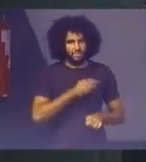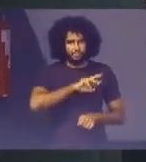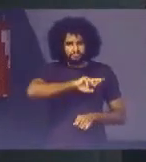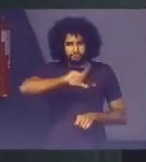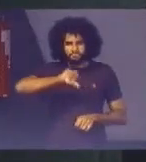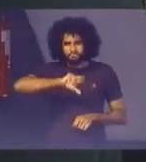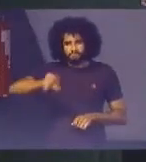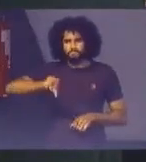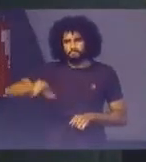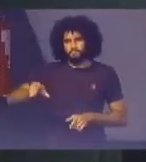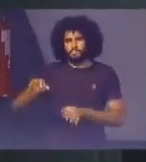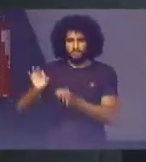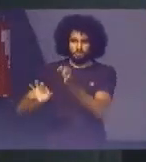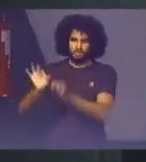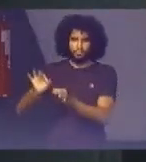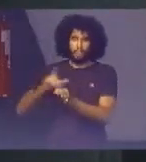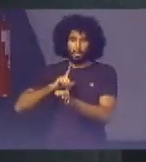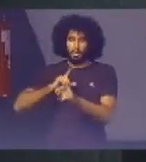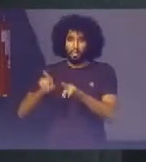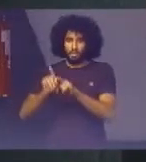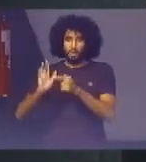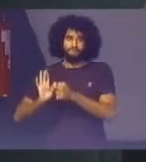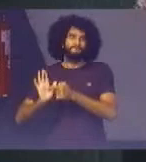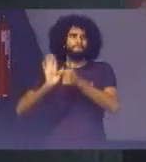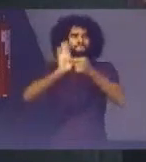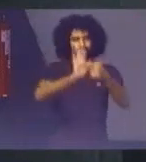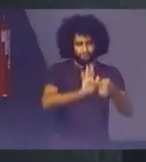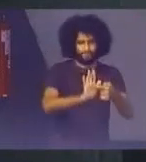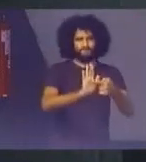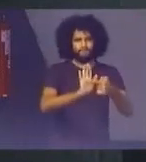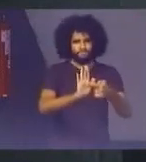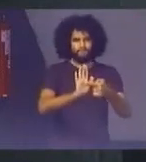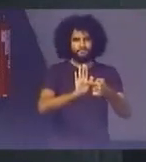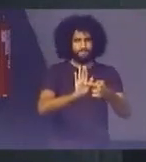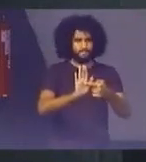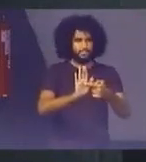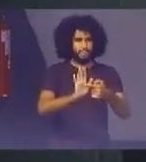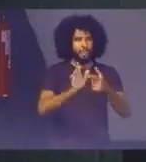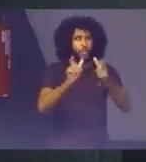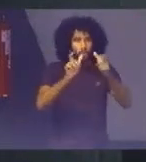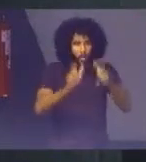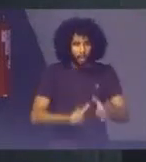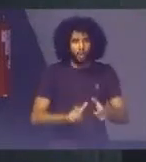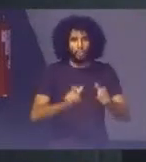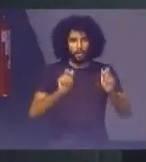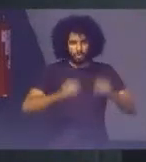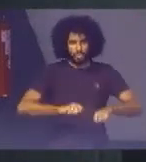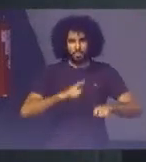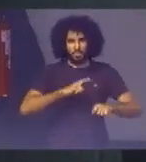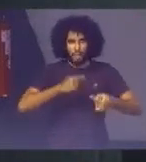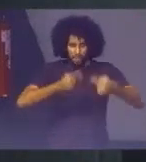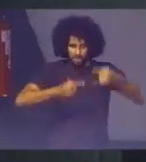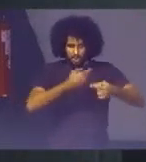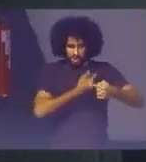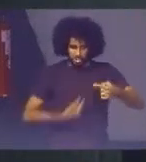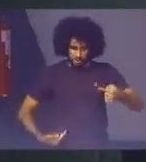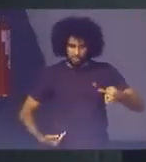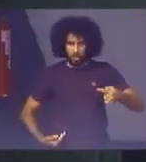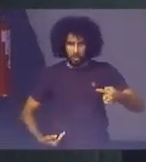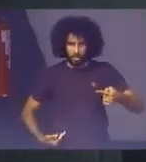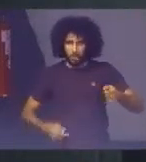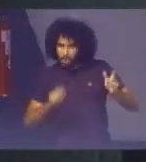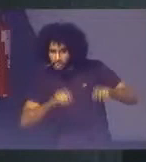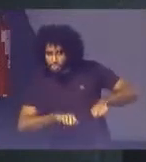judiciário Vai dar visibilidade Vai mostrar Onde as políticas públicas Não estão funcionando Estão